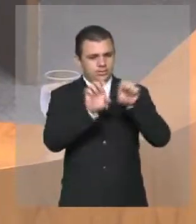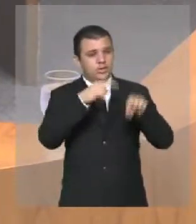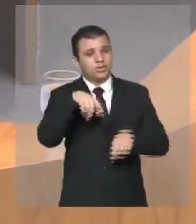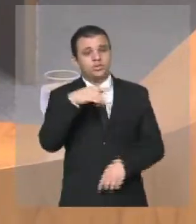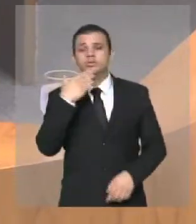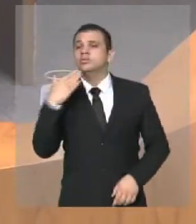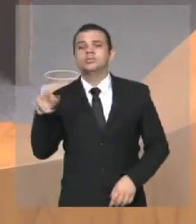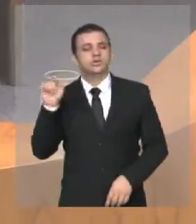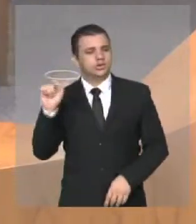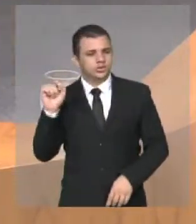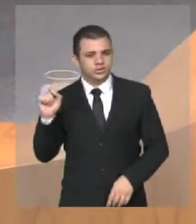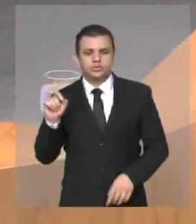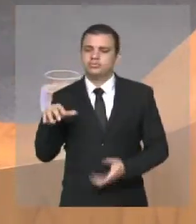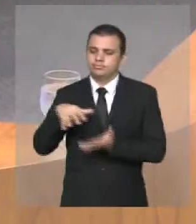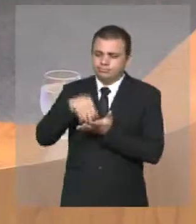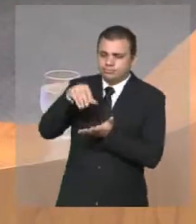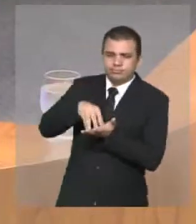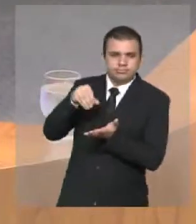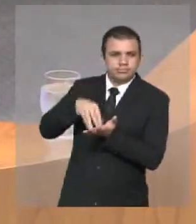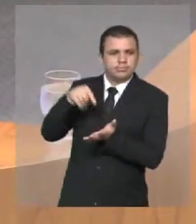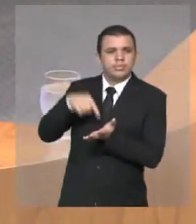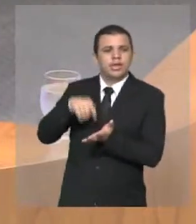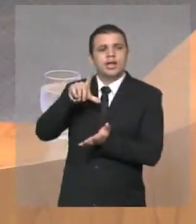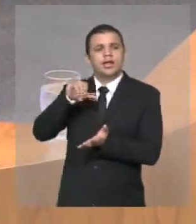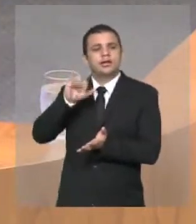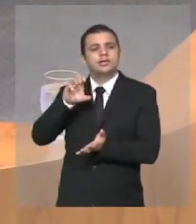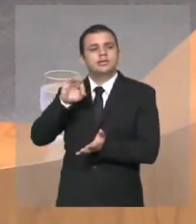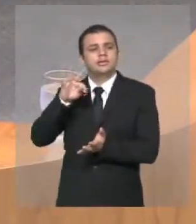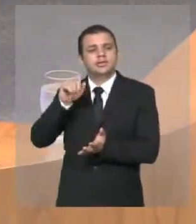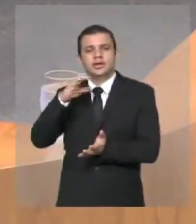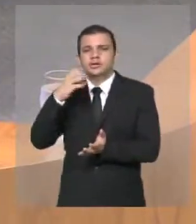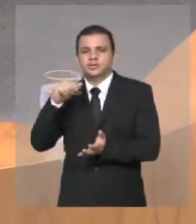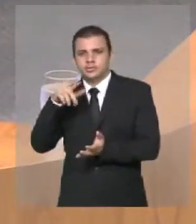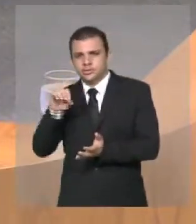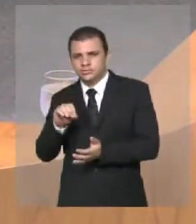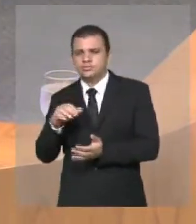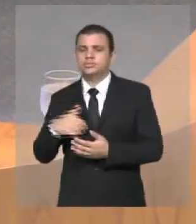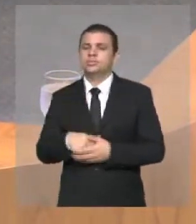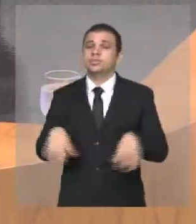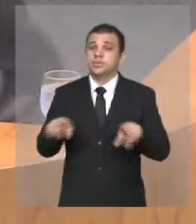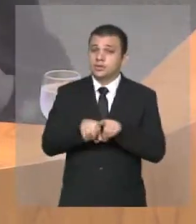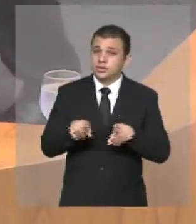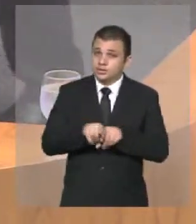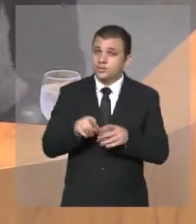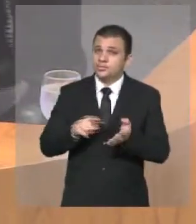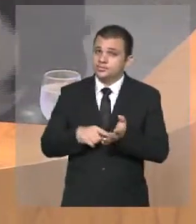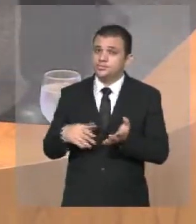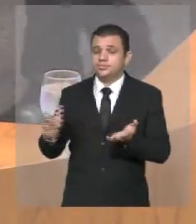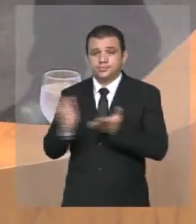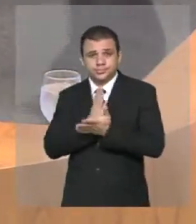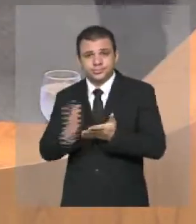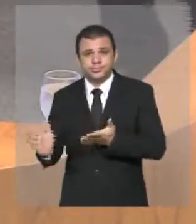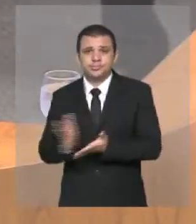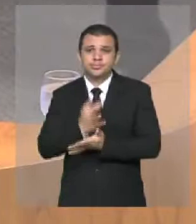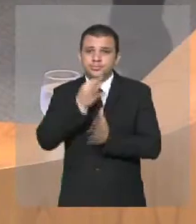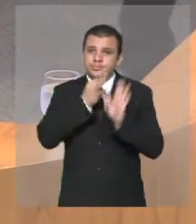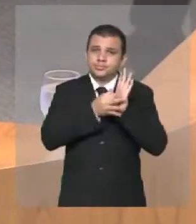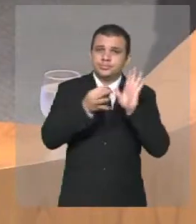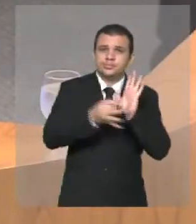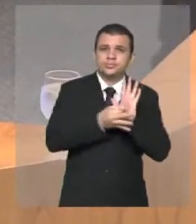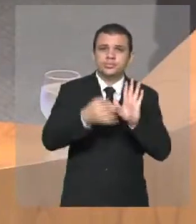solicitamos as cópias integrais dos processos licitatórios autuados ao que esteja em andamento, os pareceres e notas técnicas,